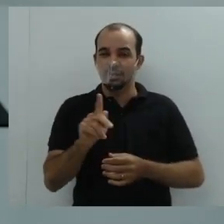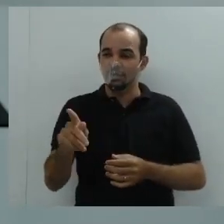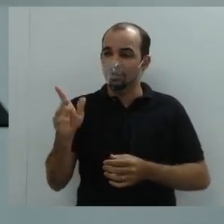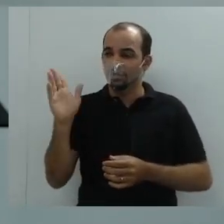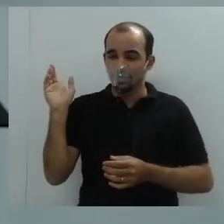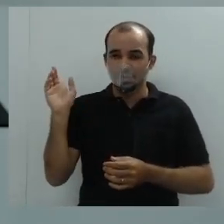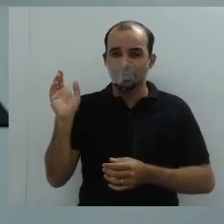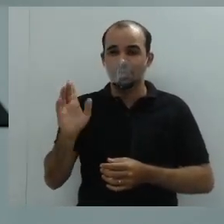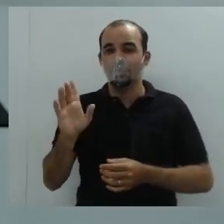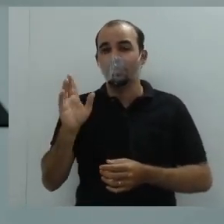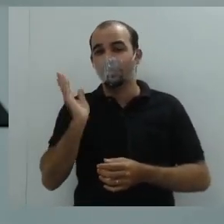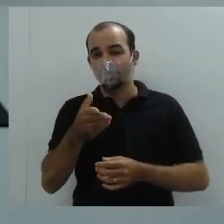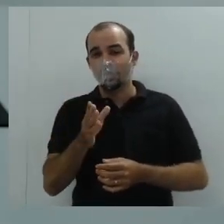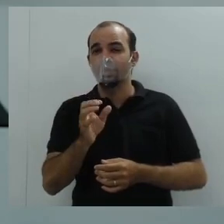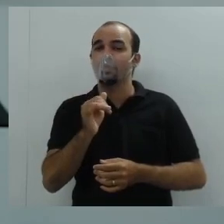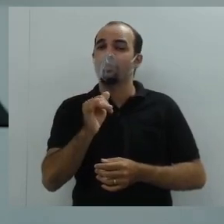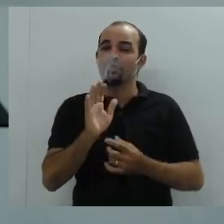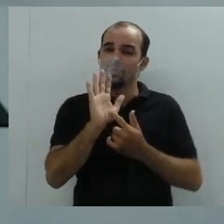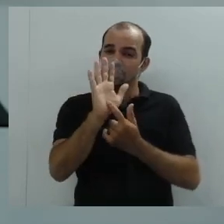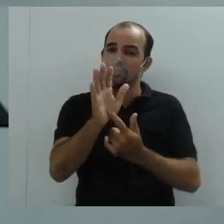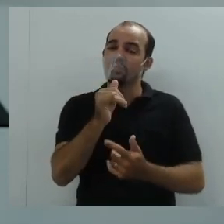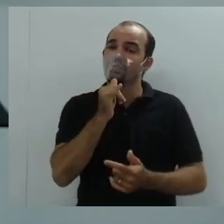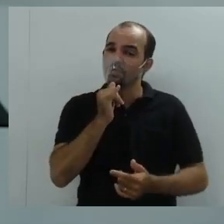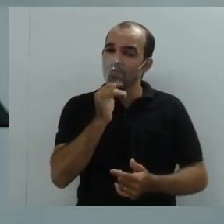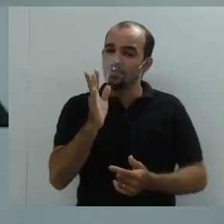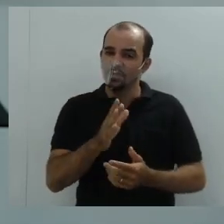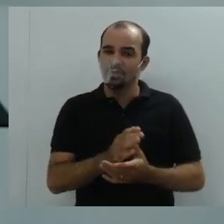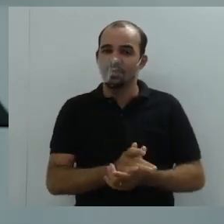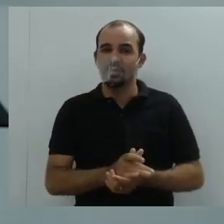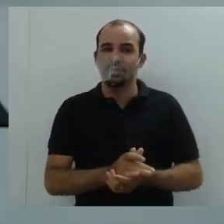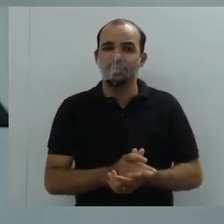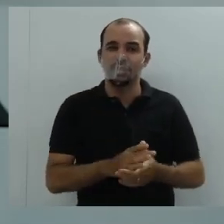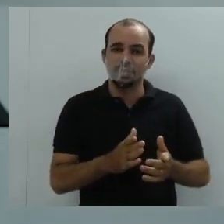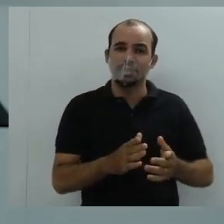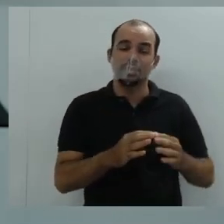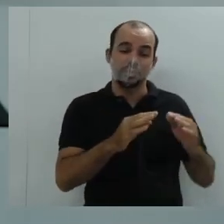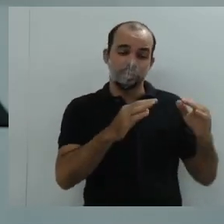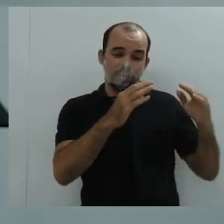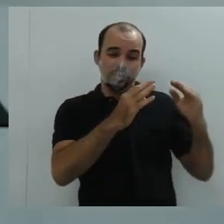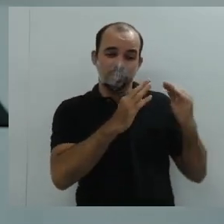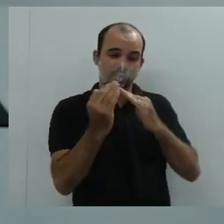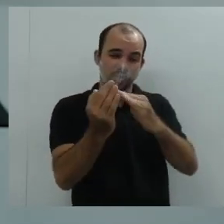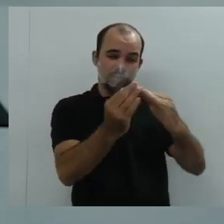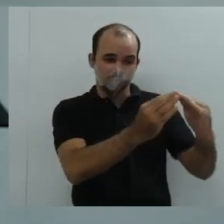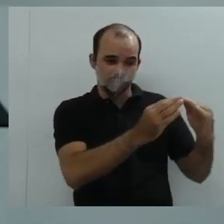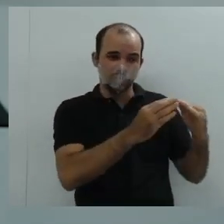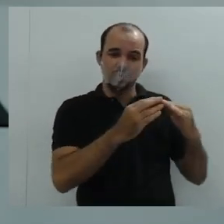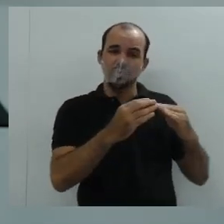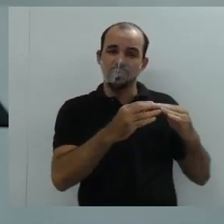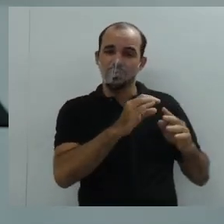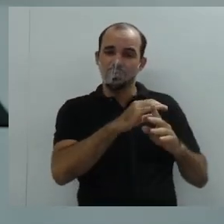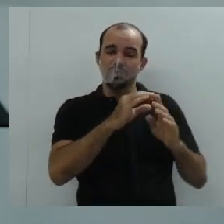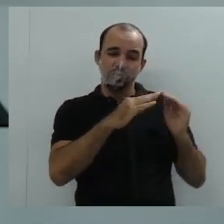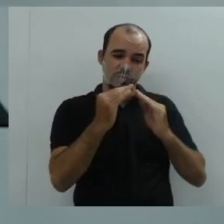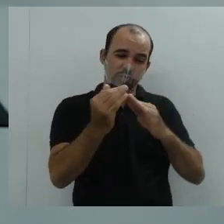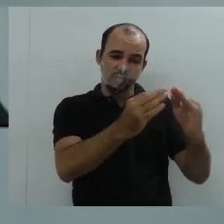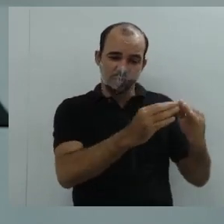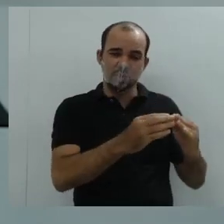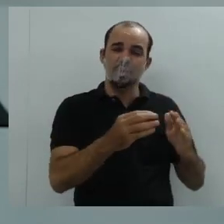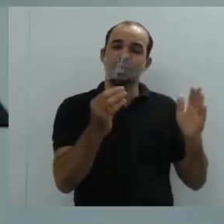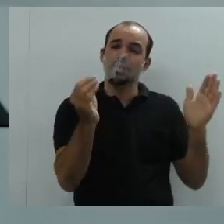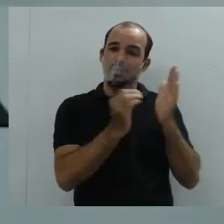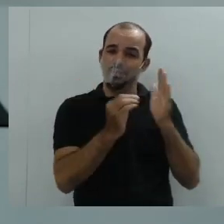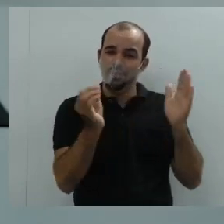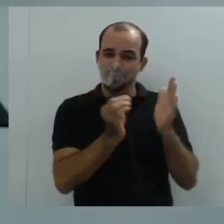trabalhar com o gênero do abaixo-assinado, não foi? Então, eu apresentei para vocês uma situação problema. No